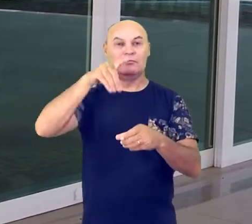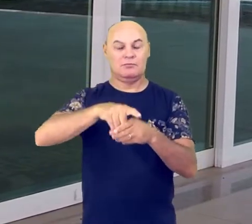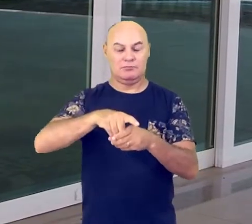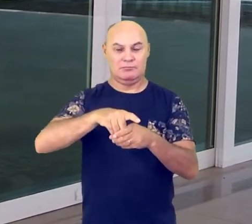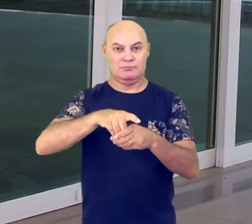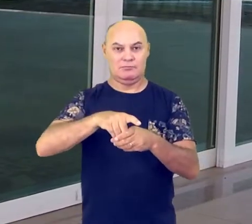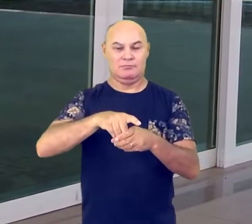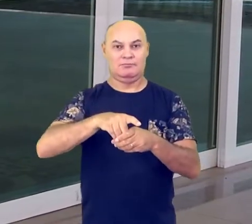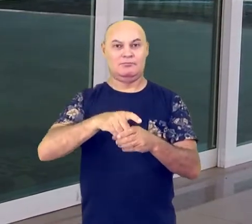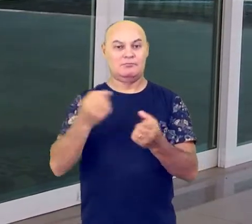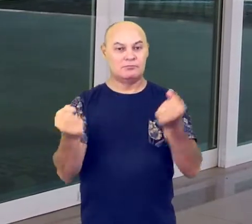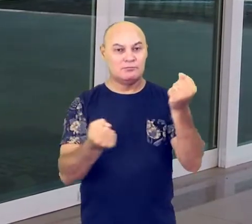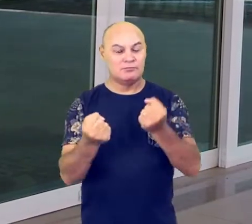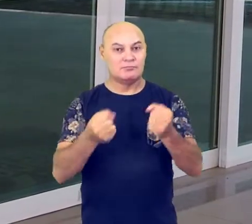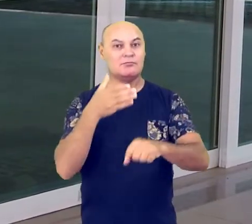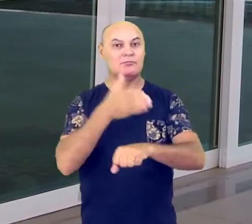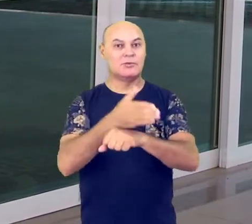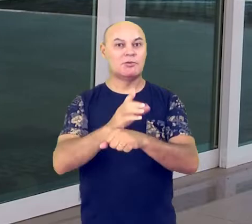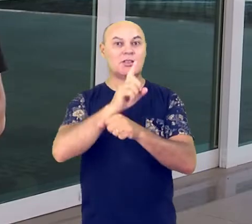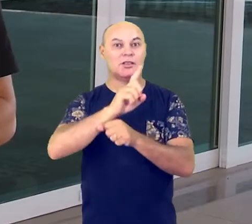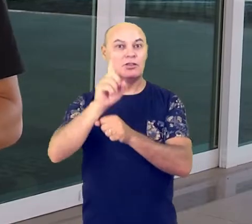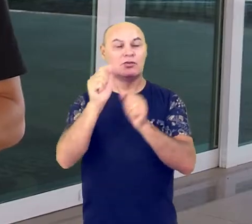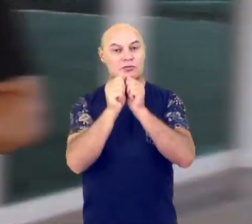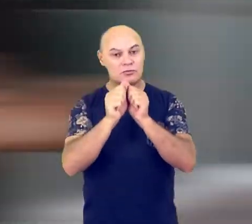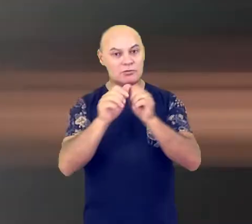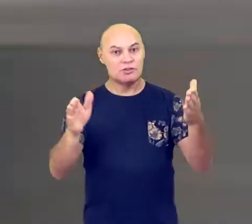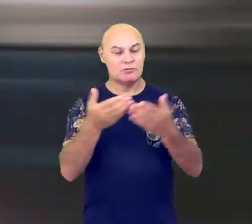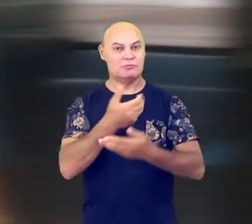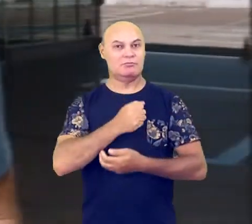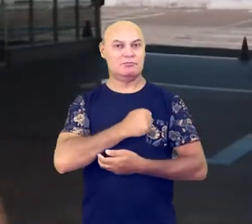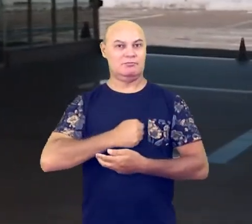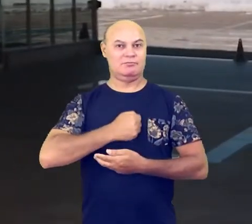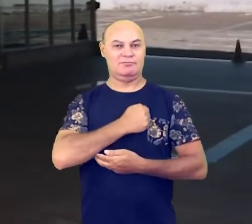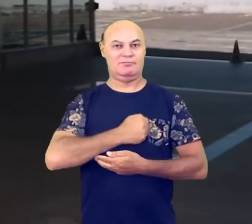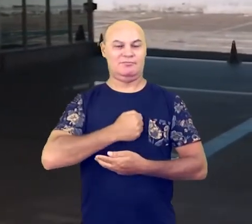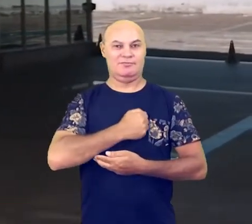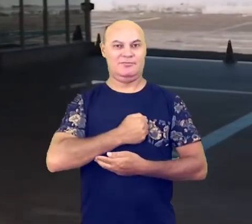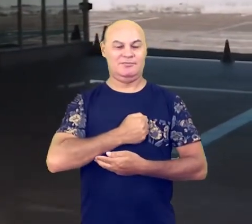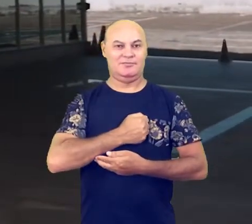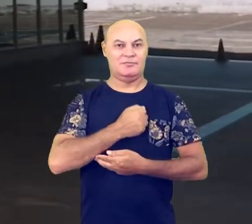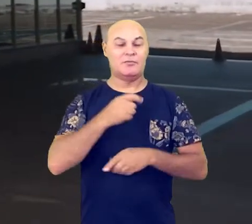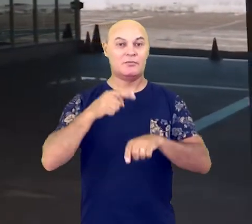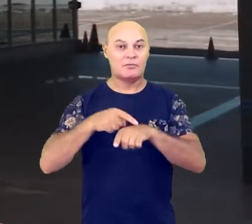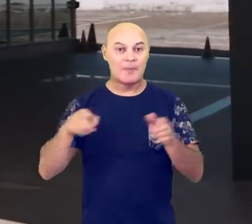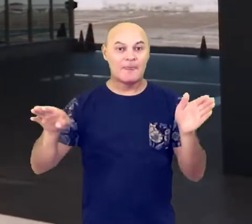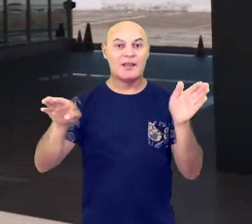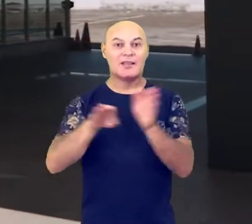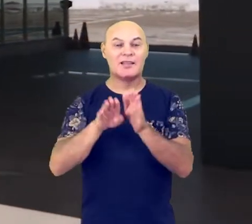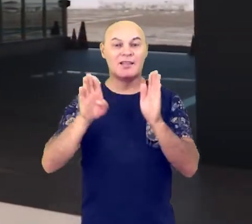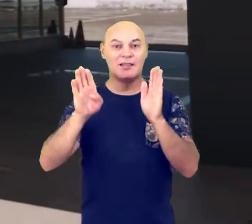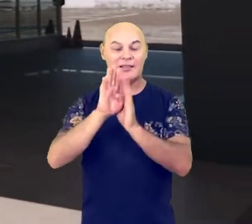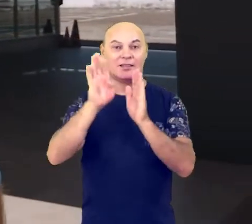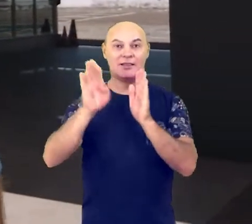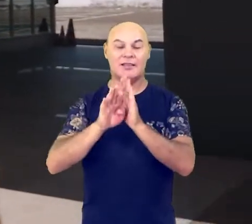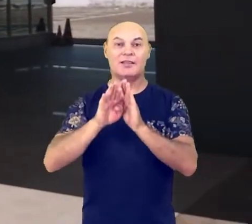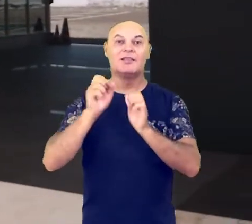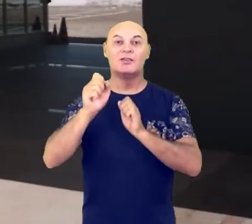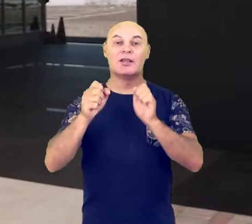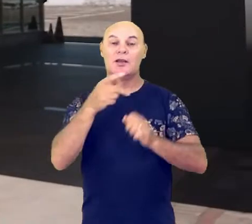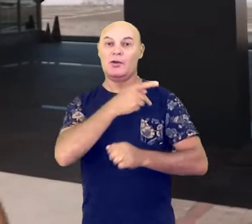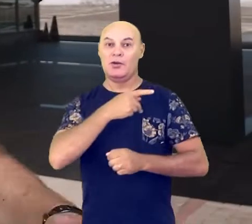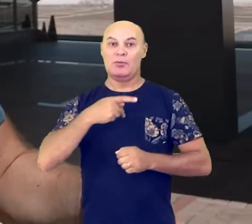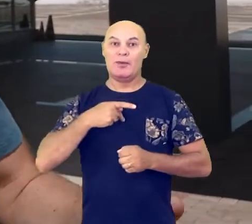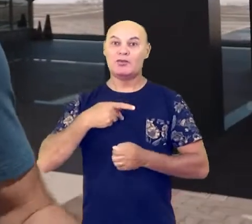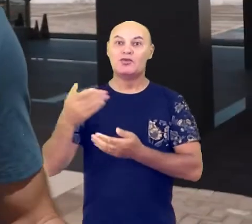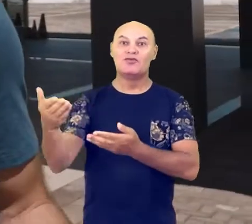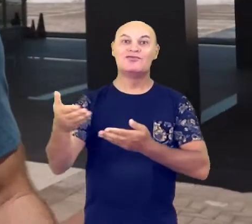financeira. Que Deus te abençoe e estamos com saudades. Ao chegar na igreja, você será recepcionado pelos nossos